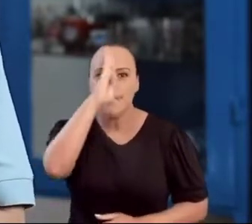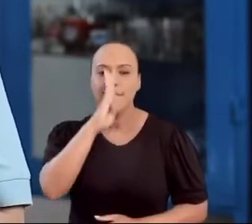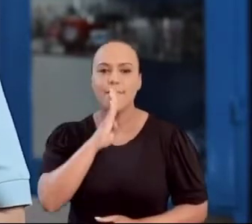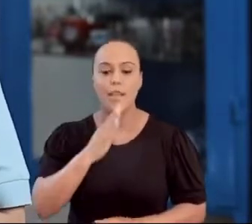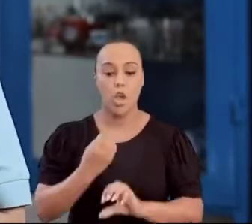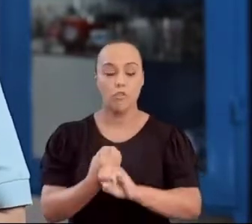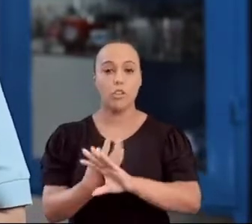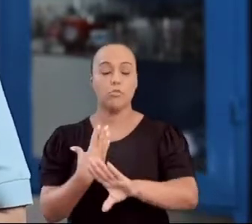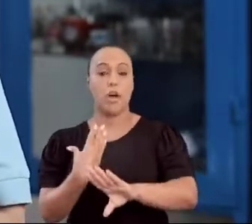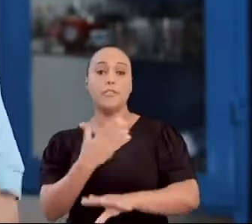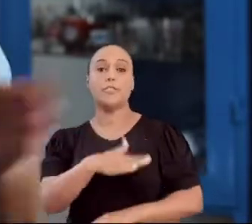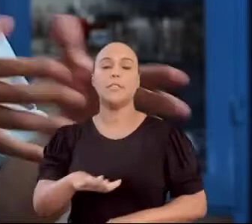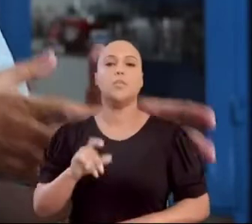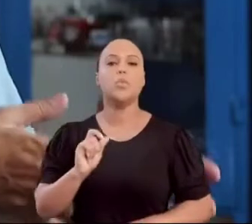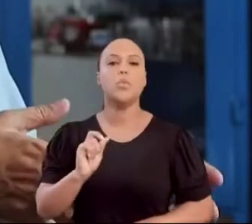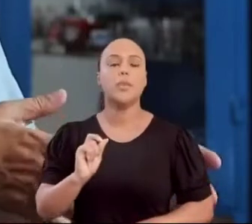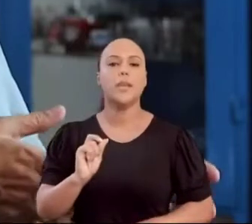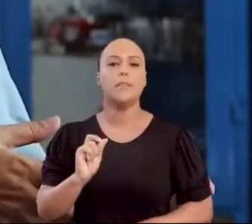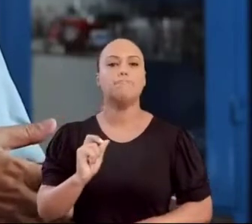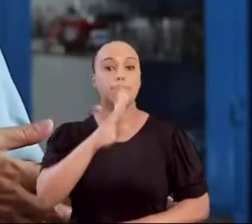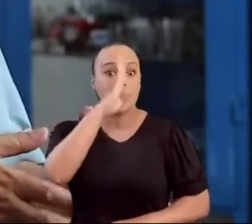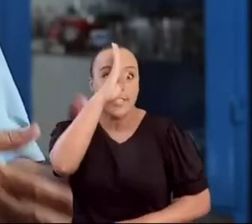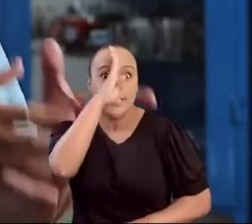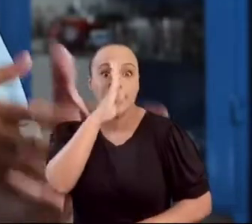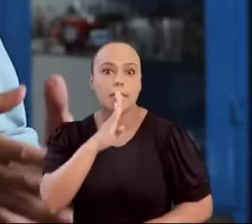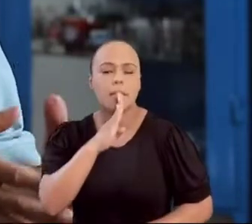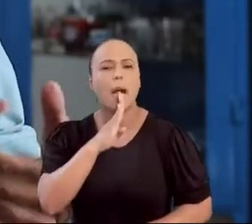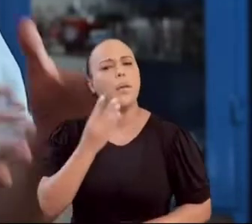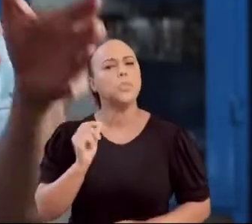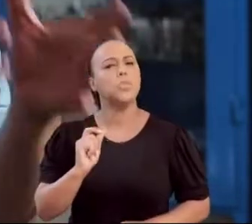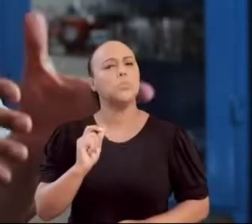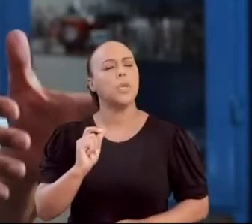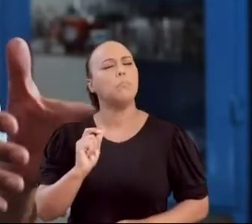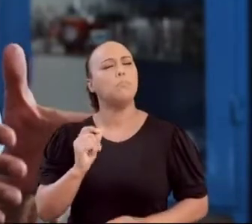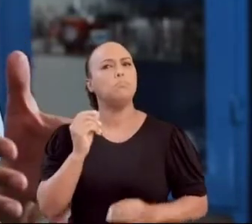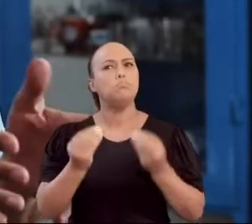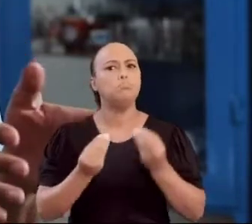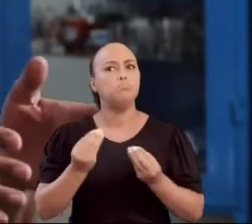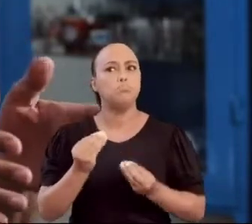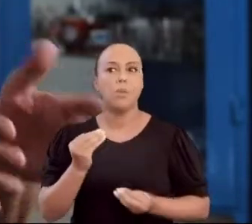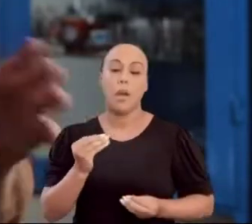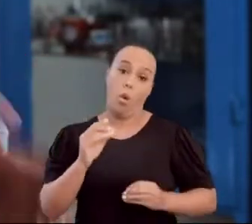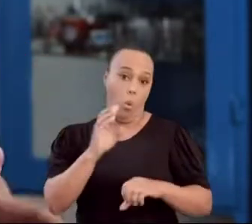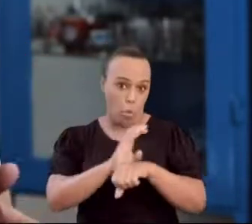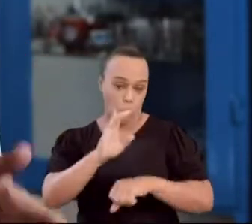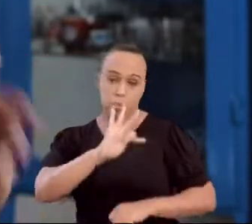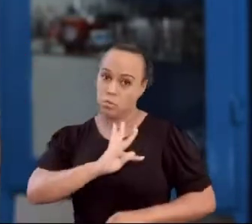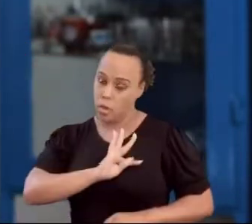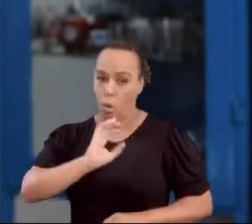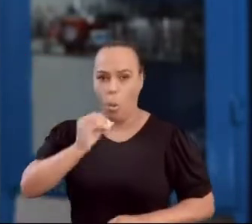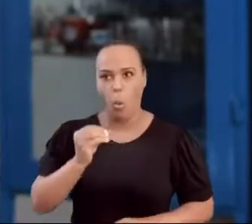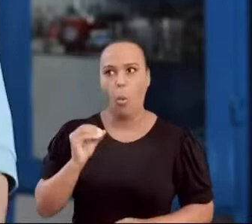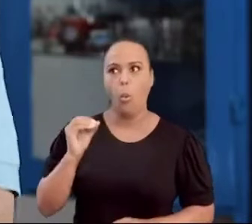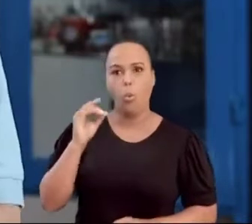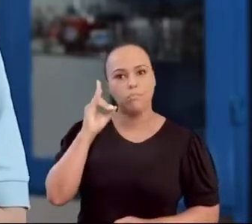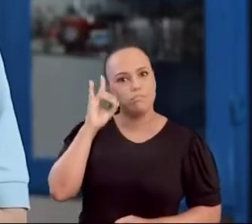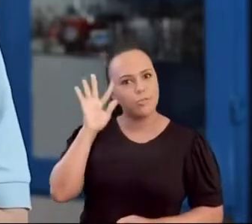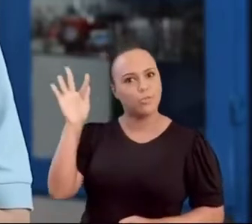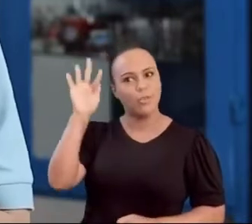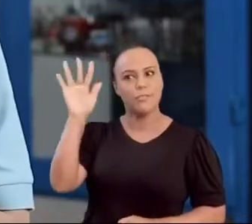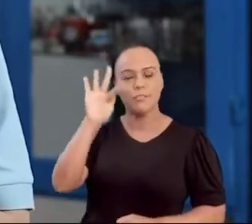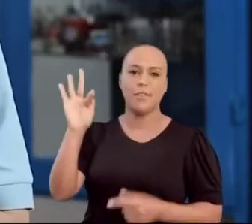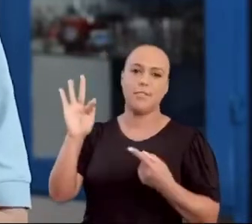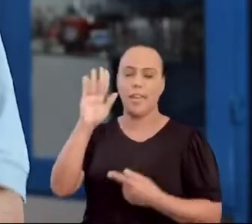Pública Virtual de Santos, e oferecer a você gratuitamente condições para que você faça seu curso técnico ou a tão